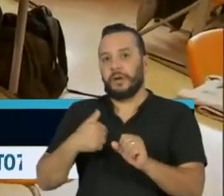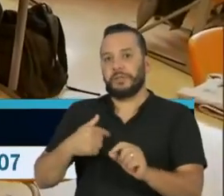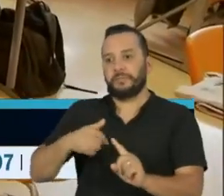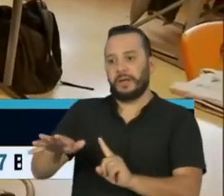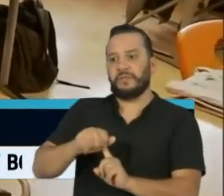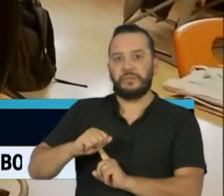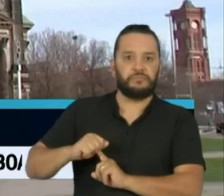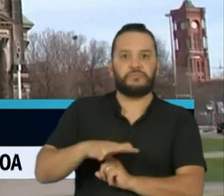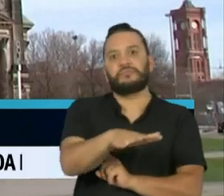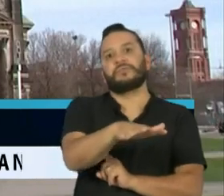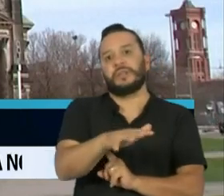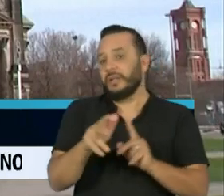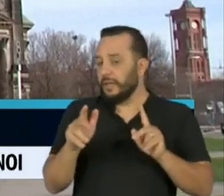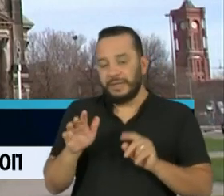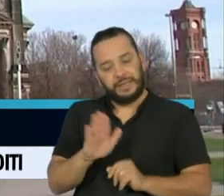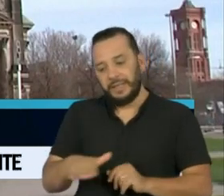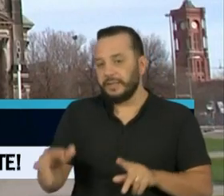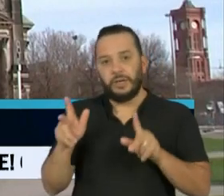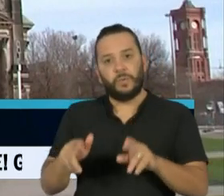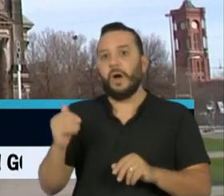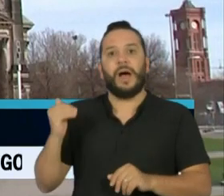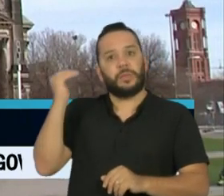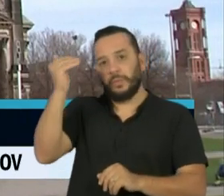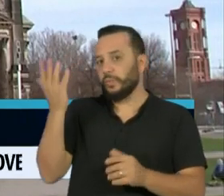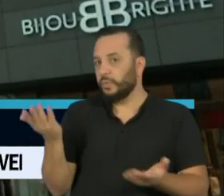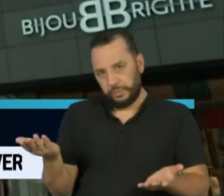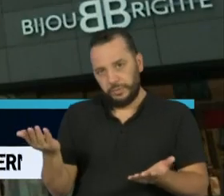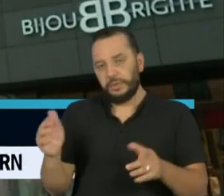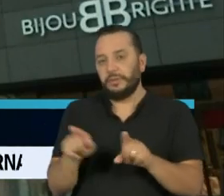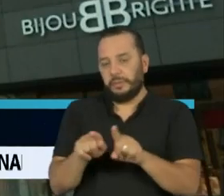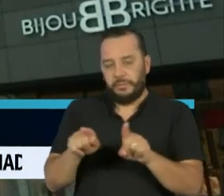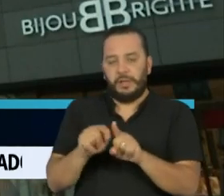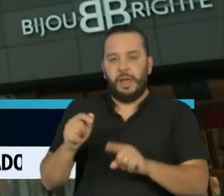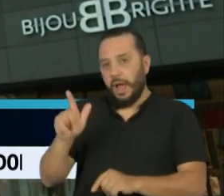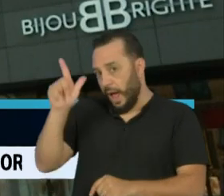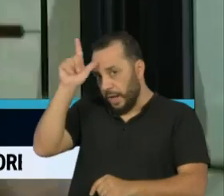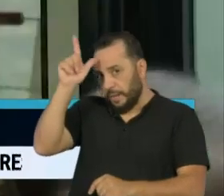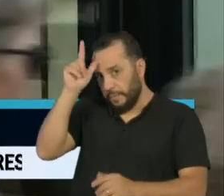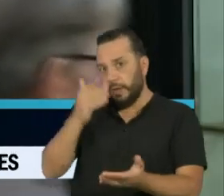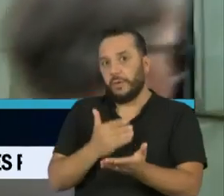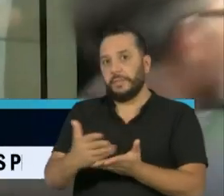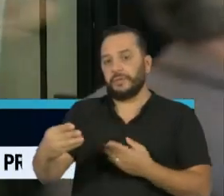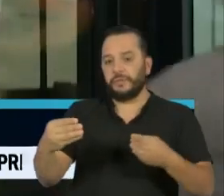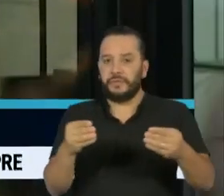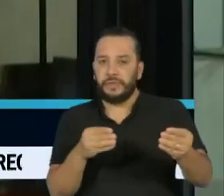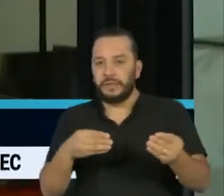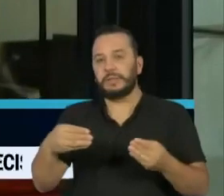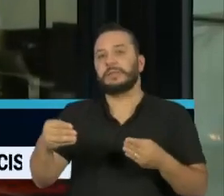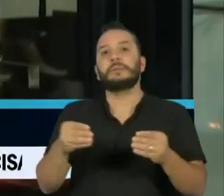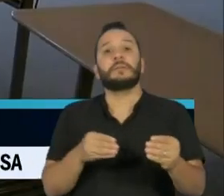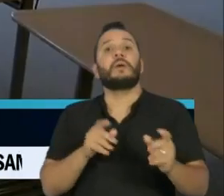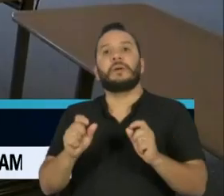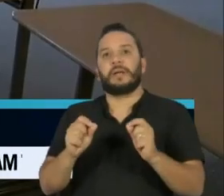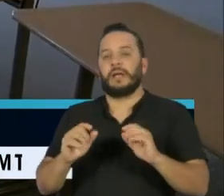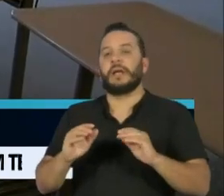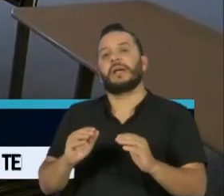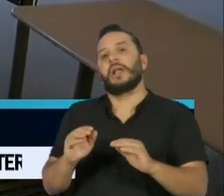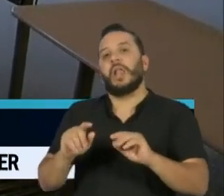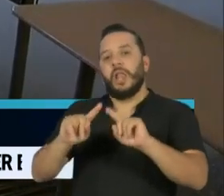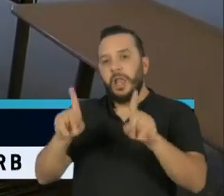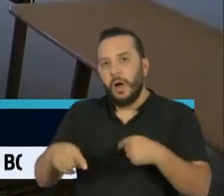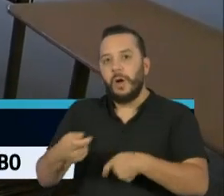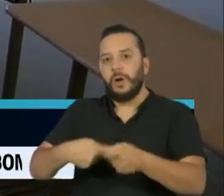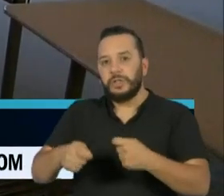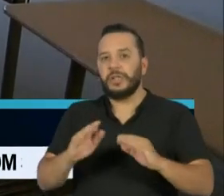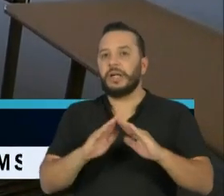quanto os adultos. A Alemanha começou a flexibilizar suas medidas para conter o vírus com a abertura de lojas menores e parte das